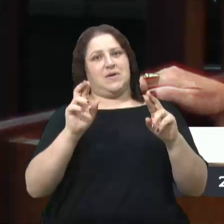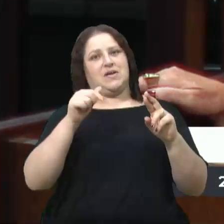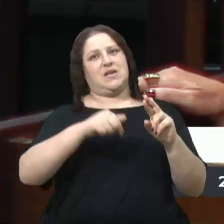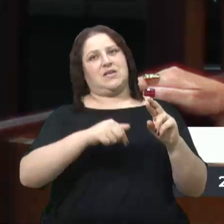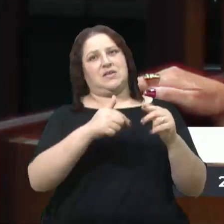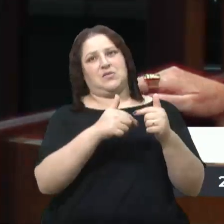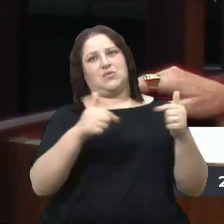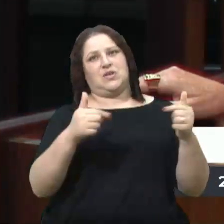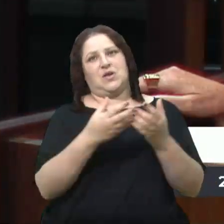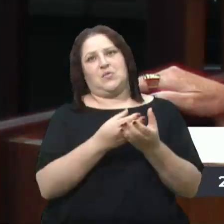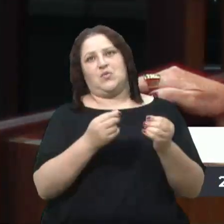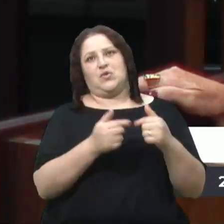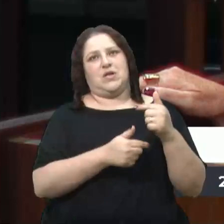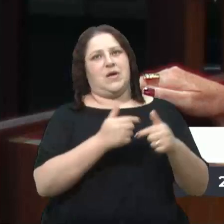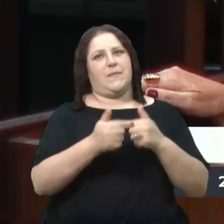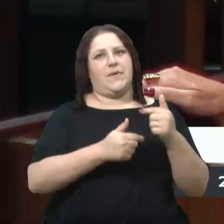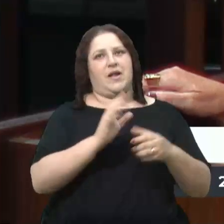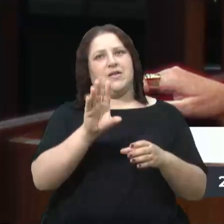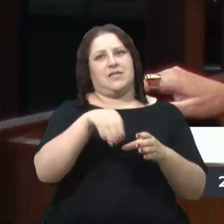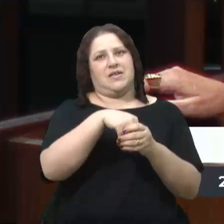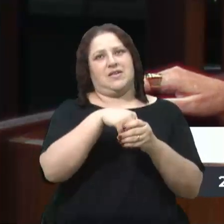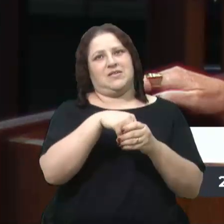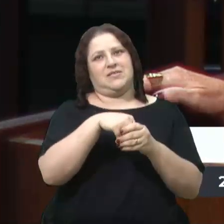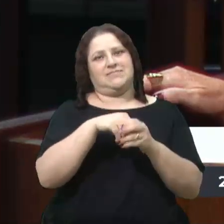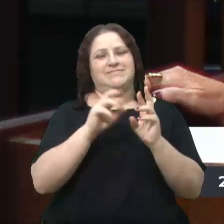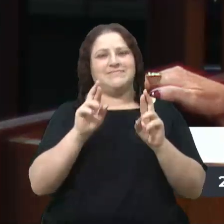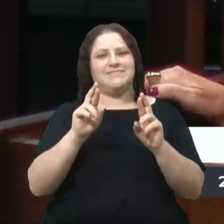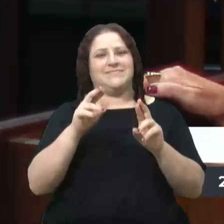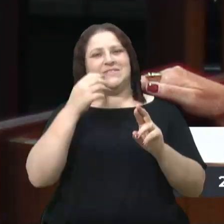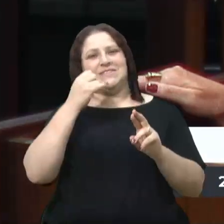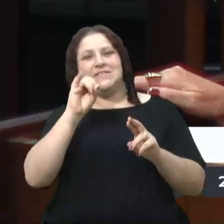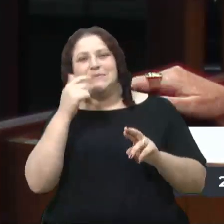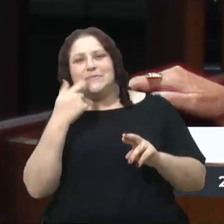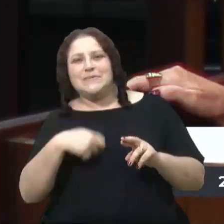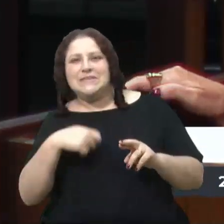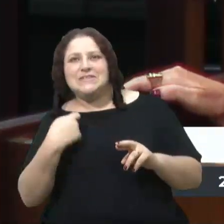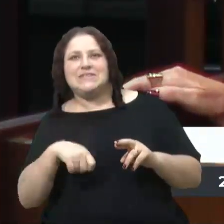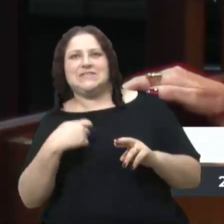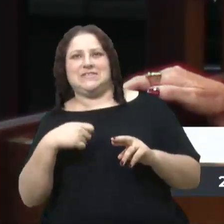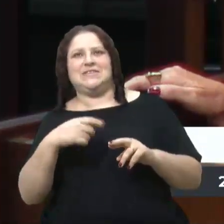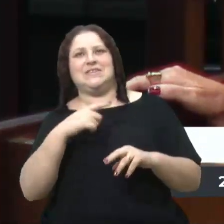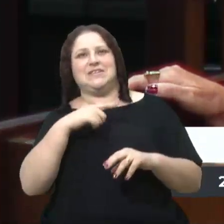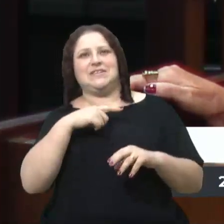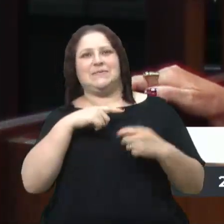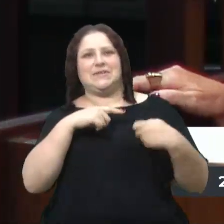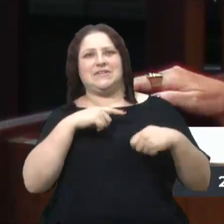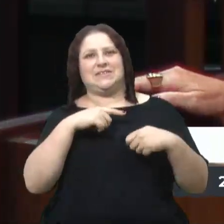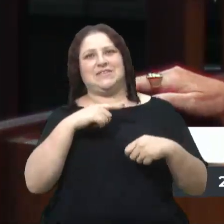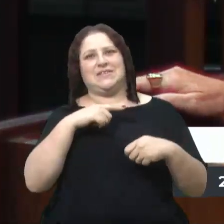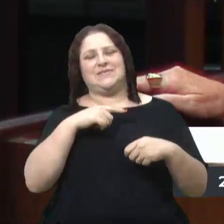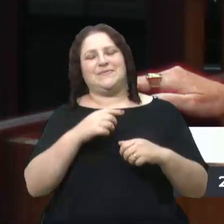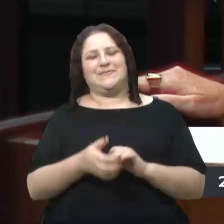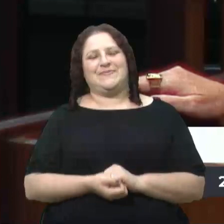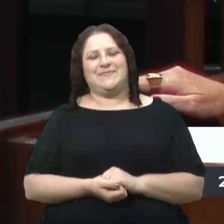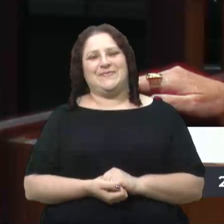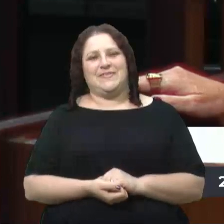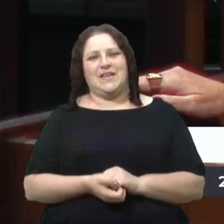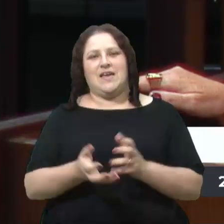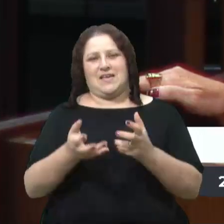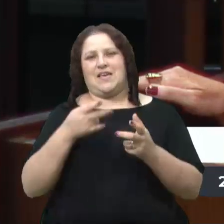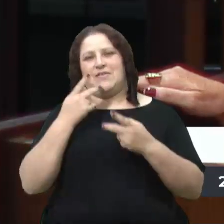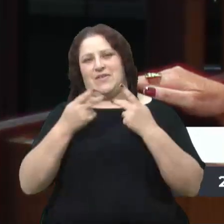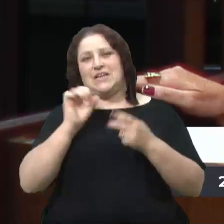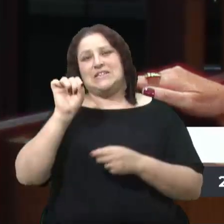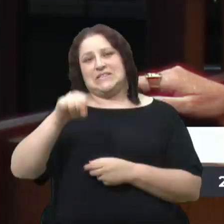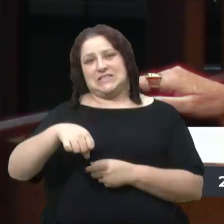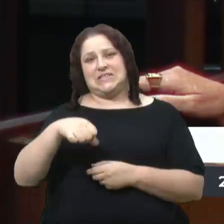não tenha muito trabalho aqui por dentro, mas, enfim, se for necessário, teremos que ter. Quero dizer que,